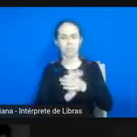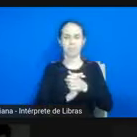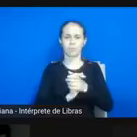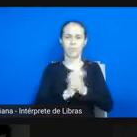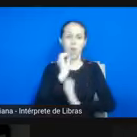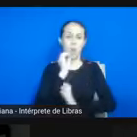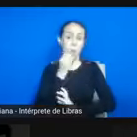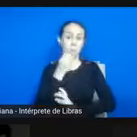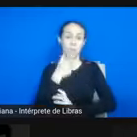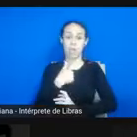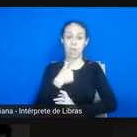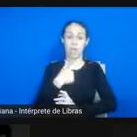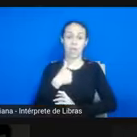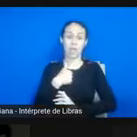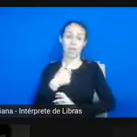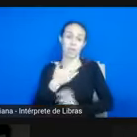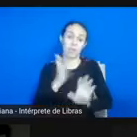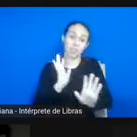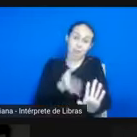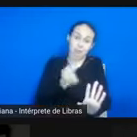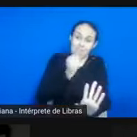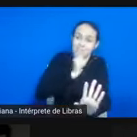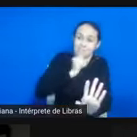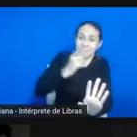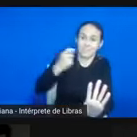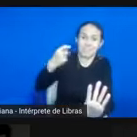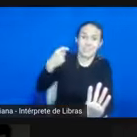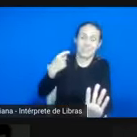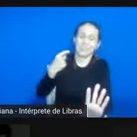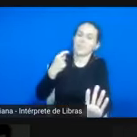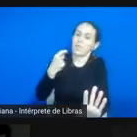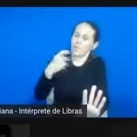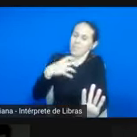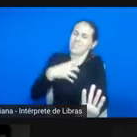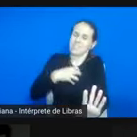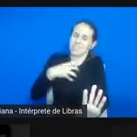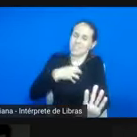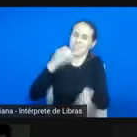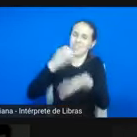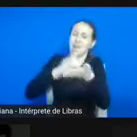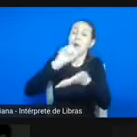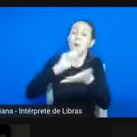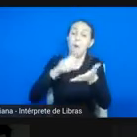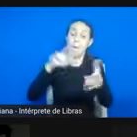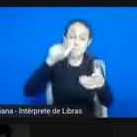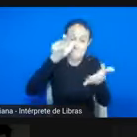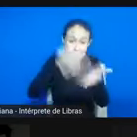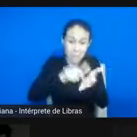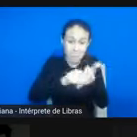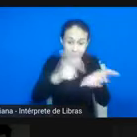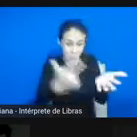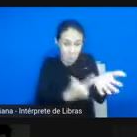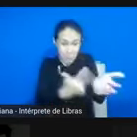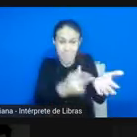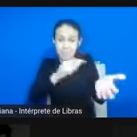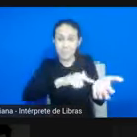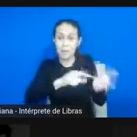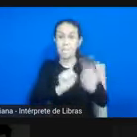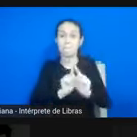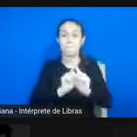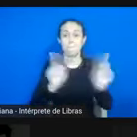como uma boa anciã que sou, eu sinto falta do papel, porque eu sou uma anciã, mas, ao mesmo tempo,